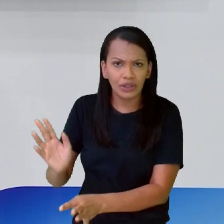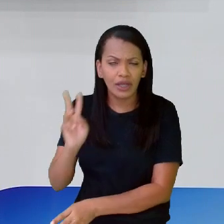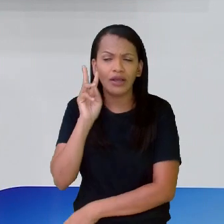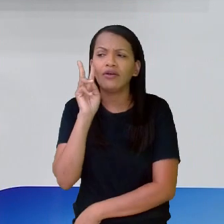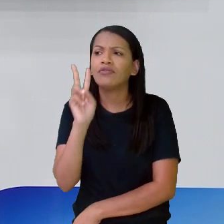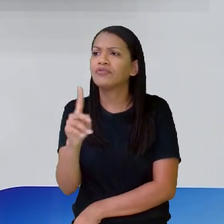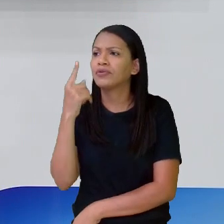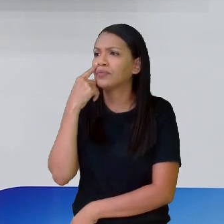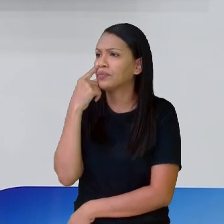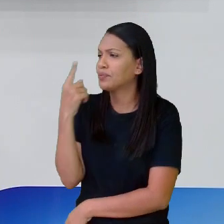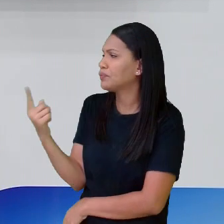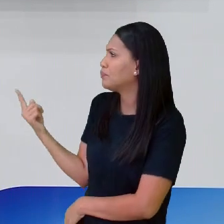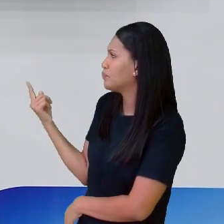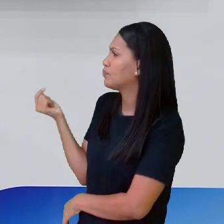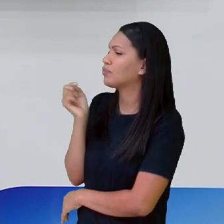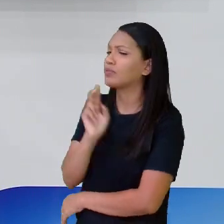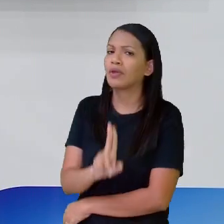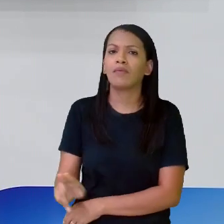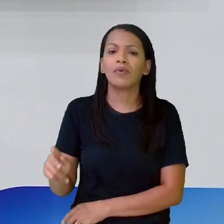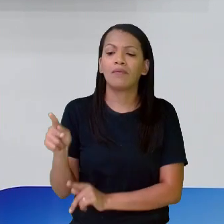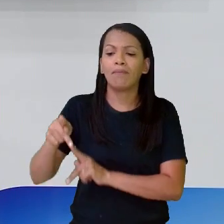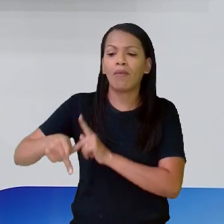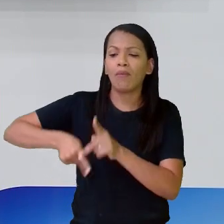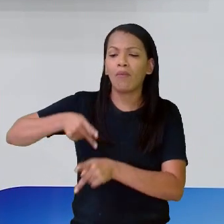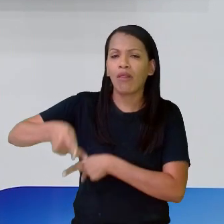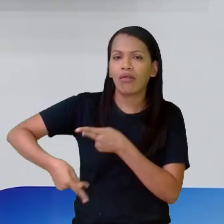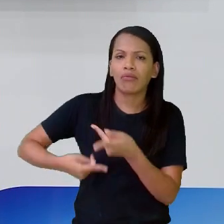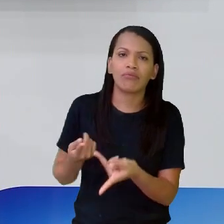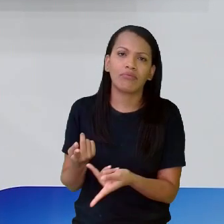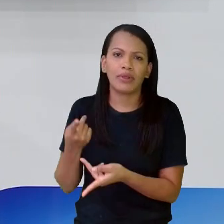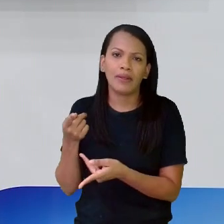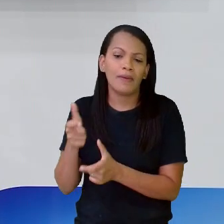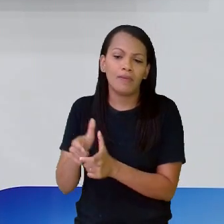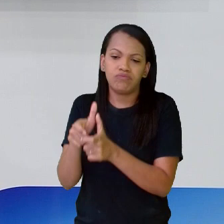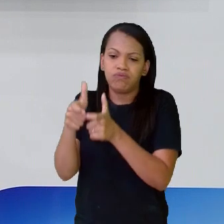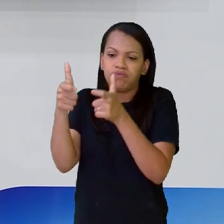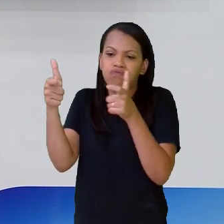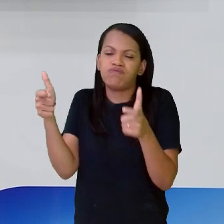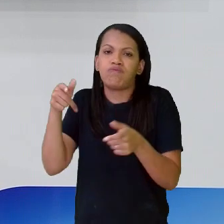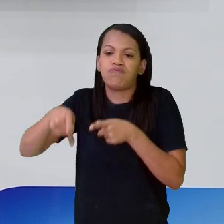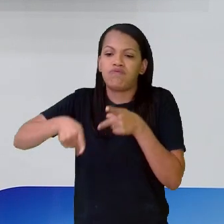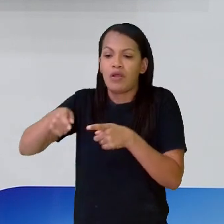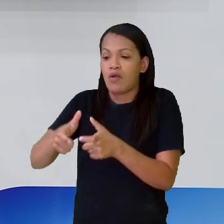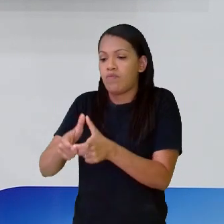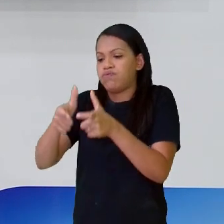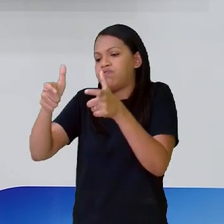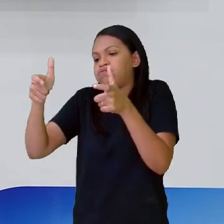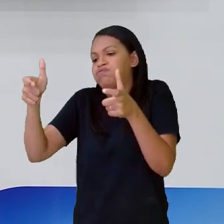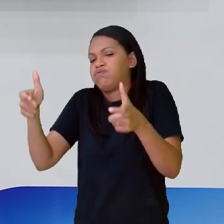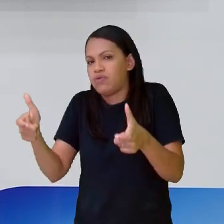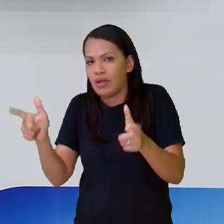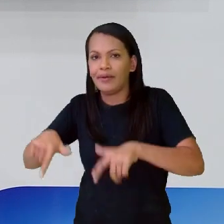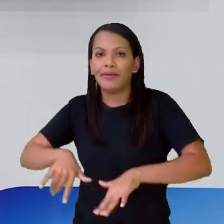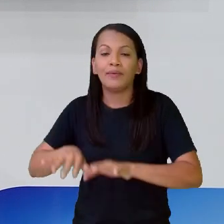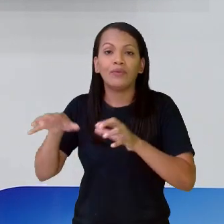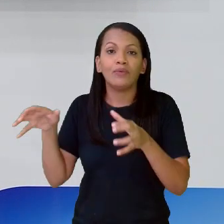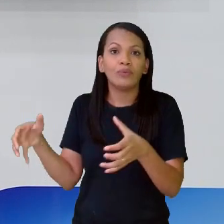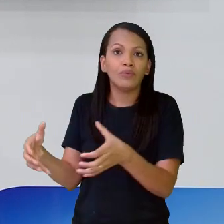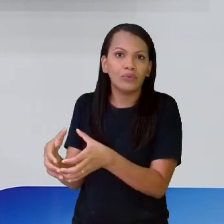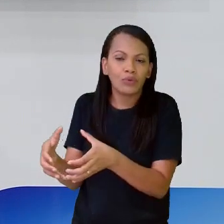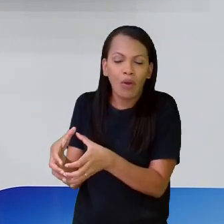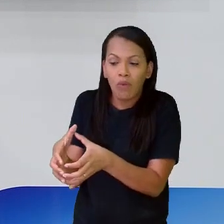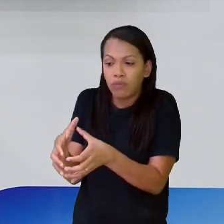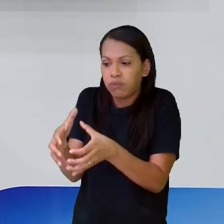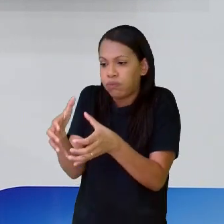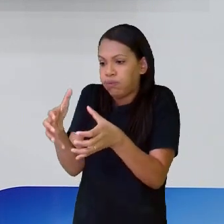dia, na sua vida, falando sobre essa questão, uma multidão. Então, é um grupo ali muito